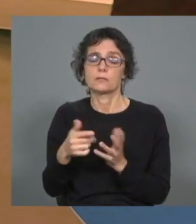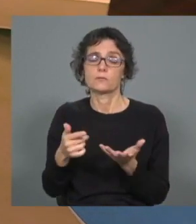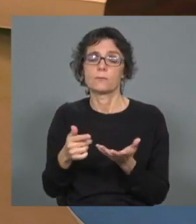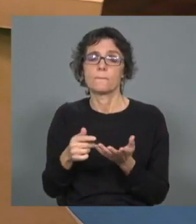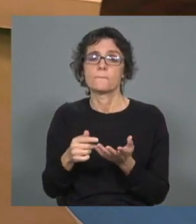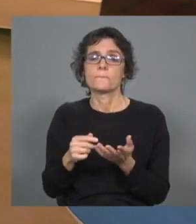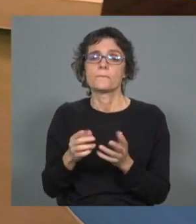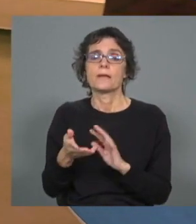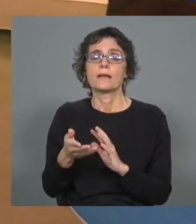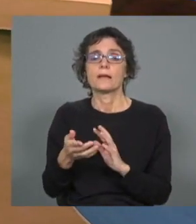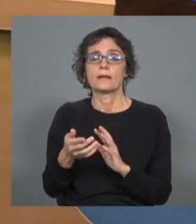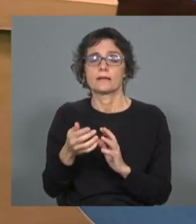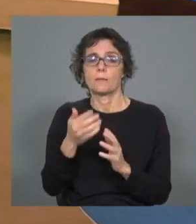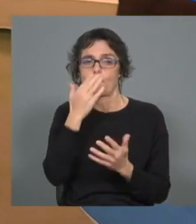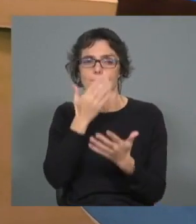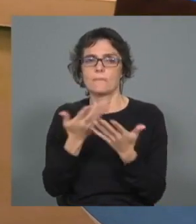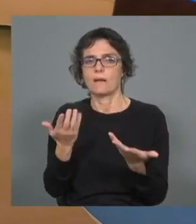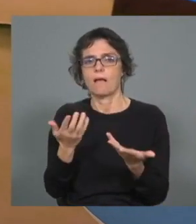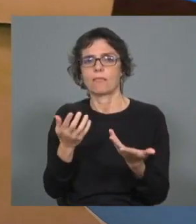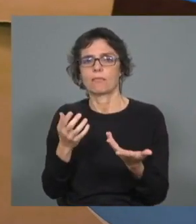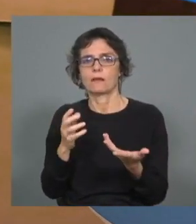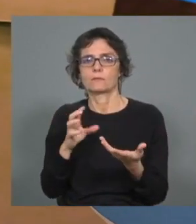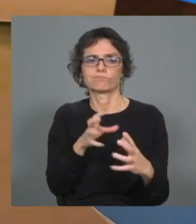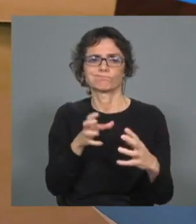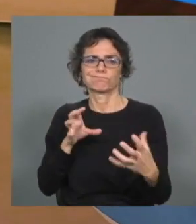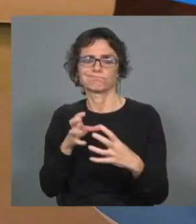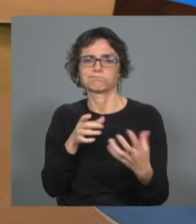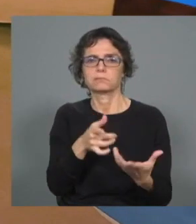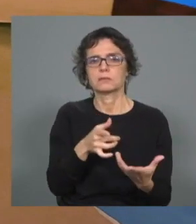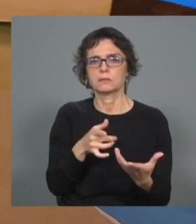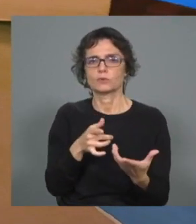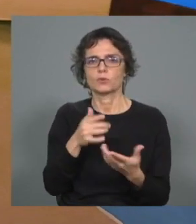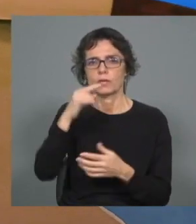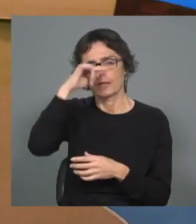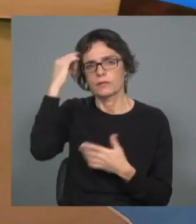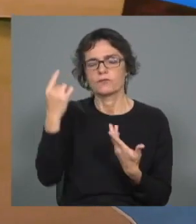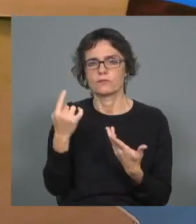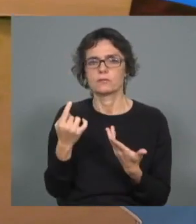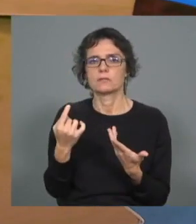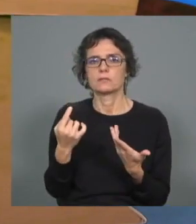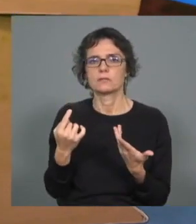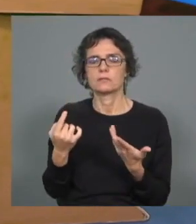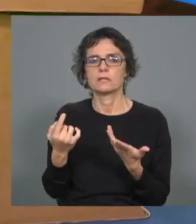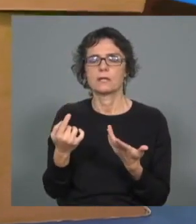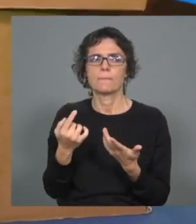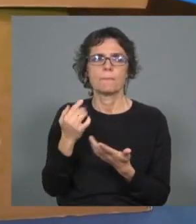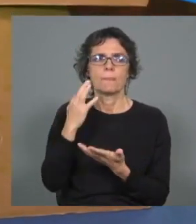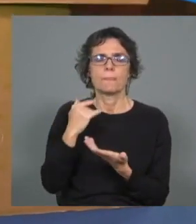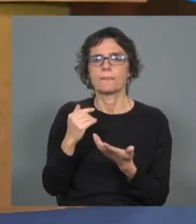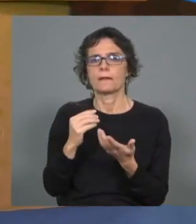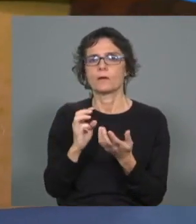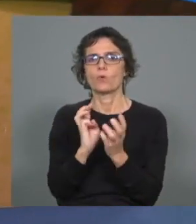controvérsia, um mecanismo que está a ser difícil de chegar a uma forma ou a uma